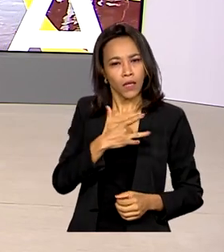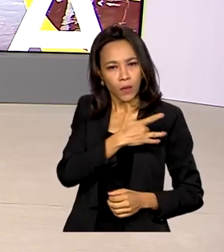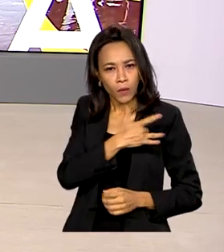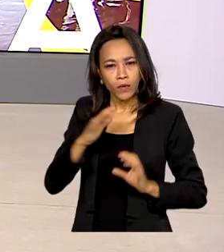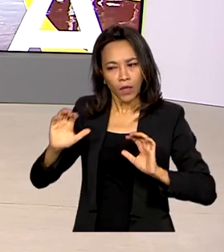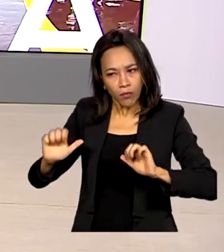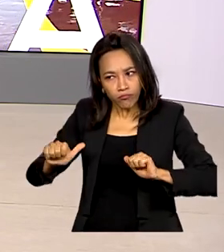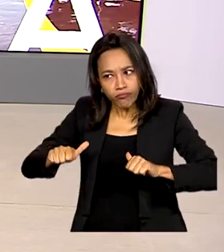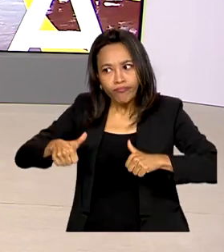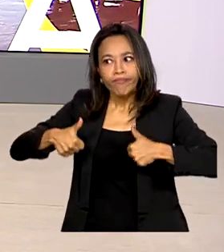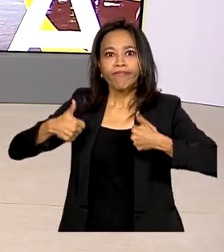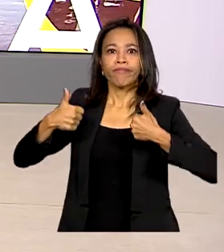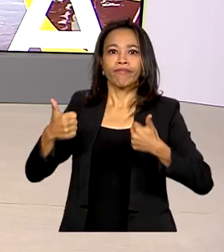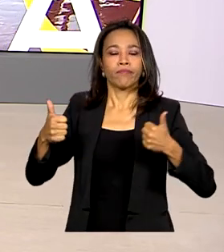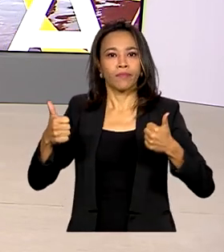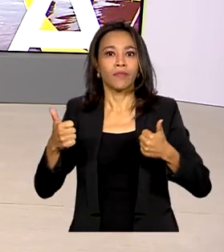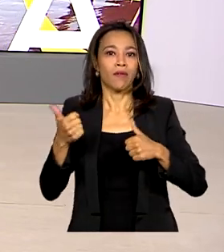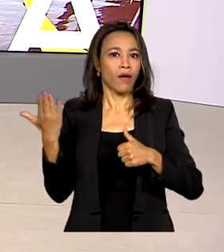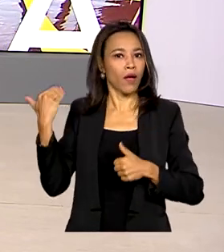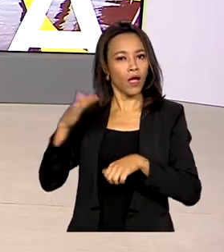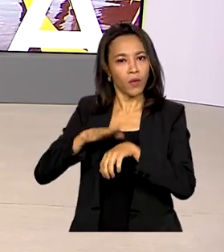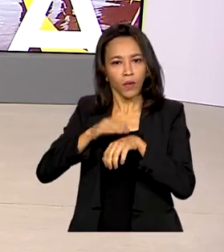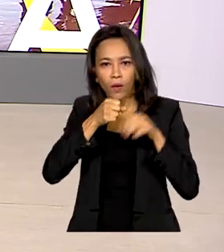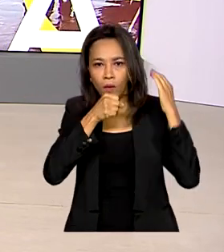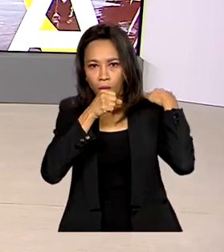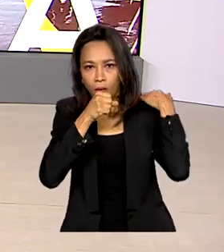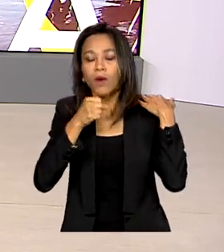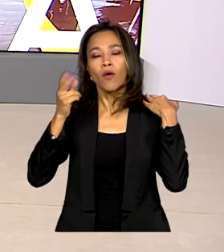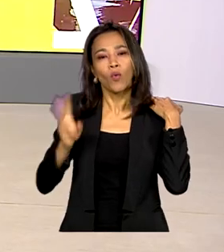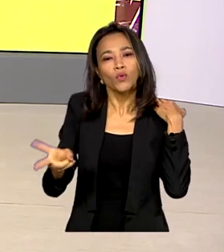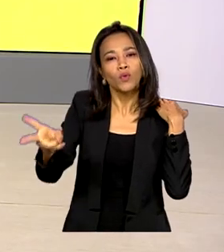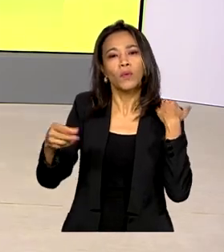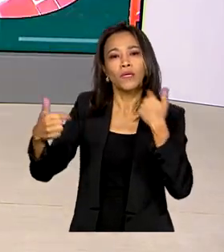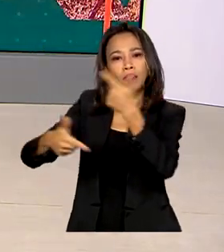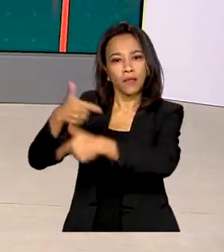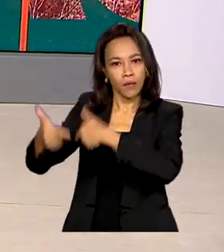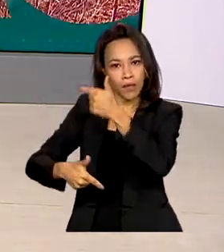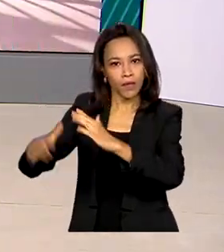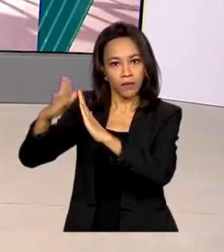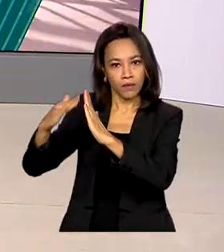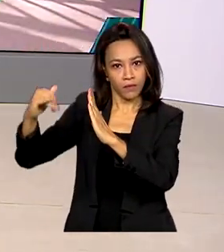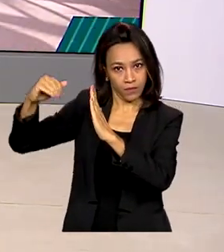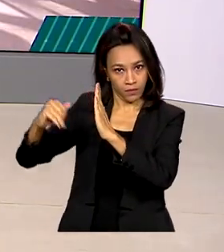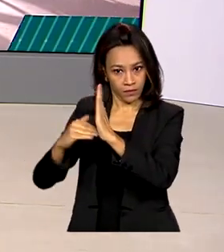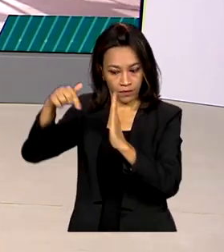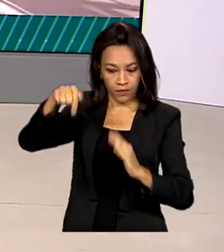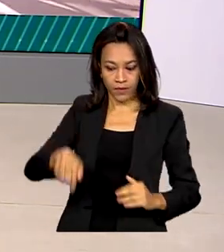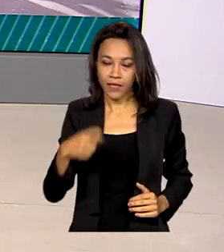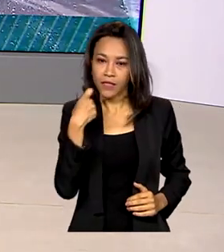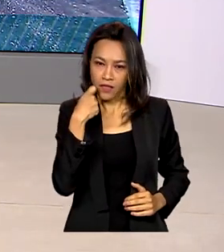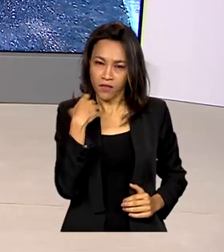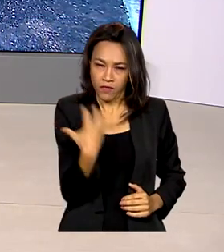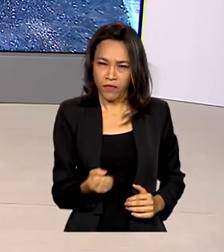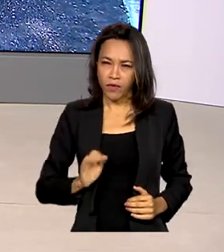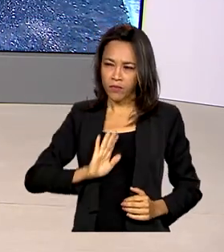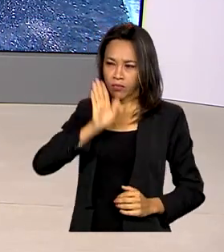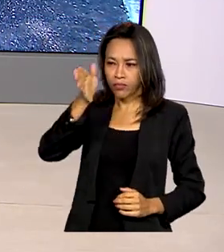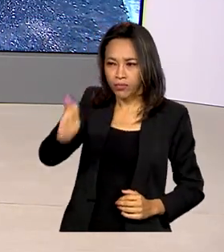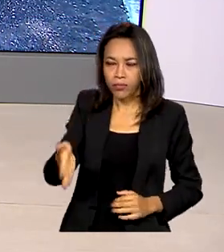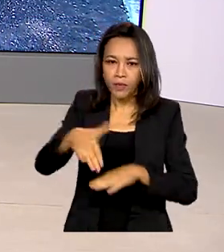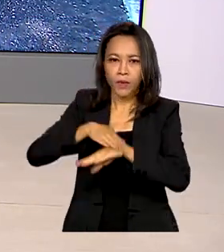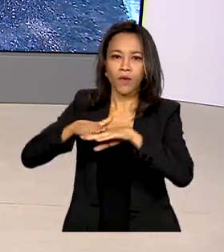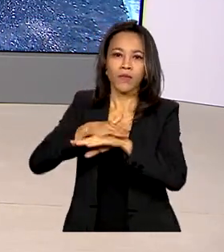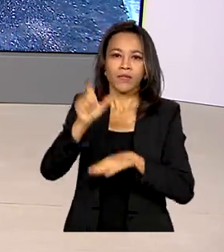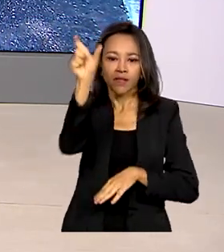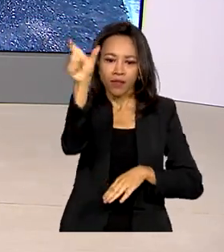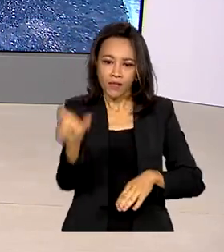broncopneumonia, continuará despachando no Palácio da Alvorada nesta sexta-feira. E é para lá que nós vamos conversar ao vivo com o